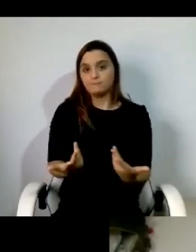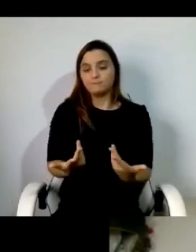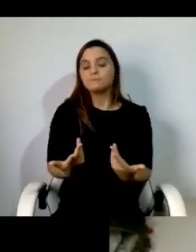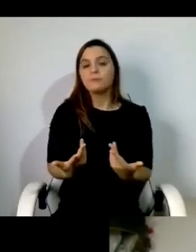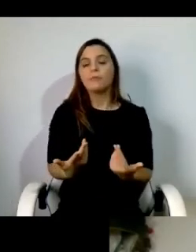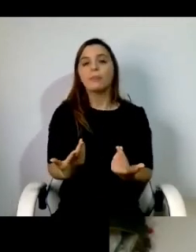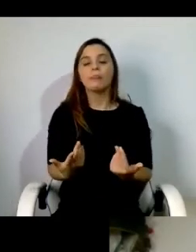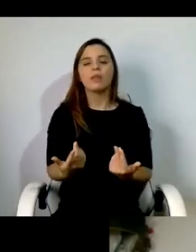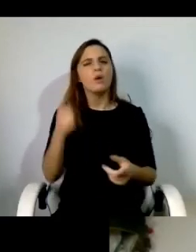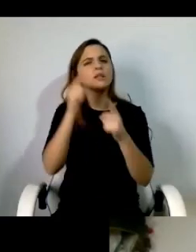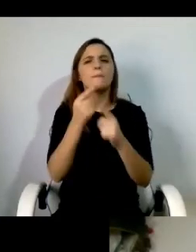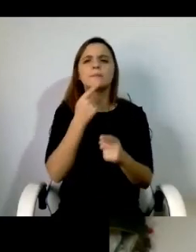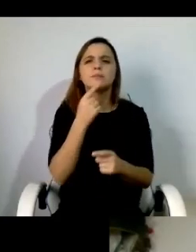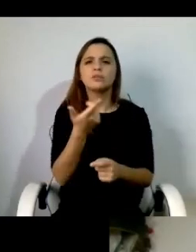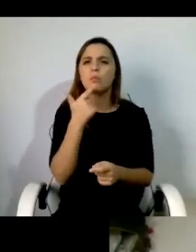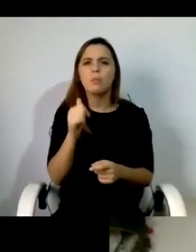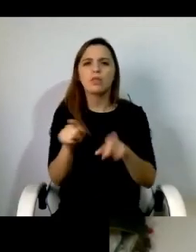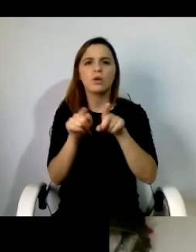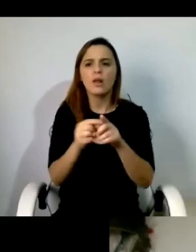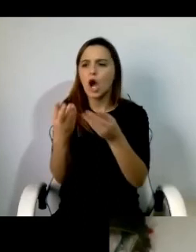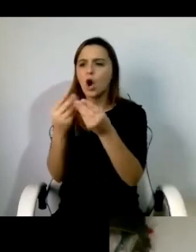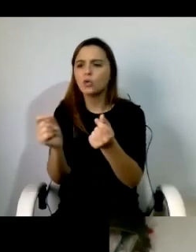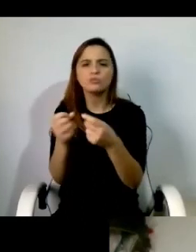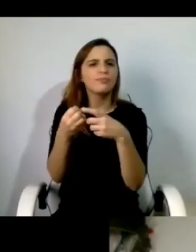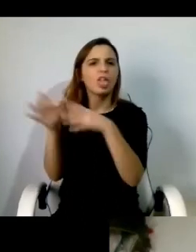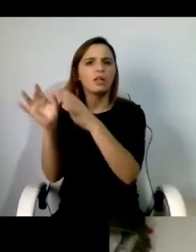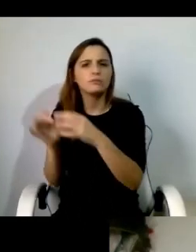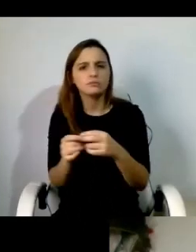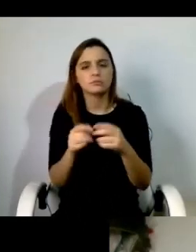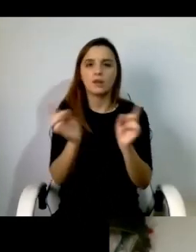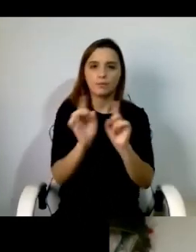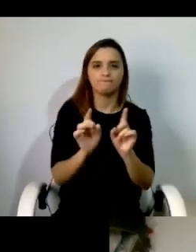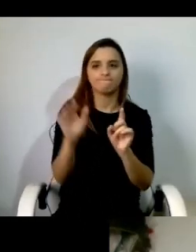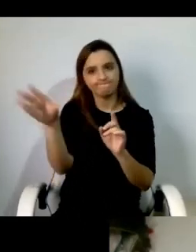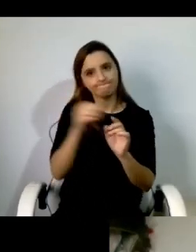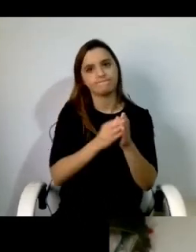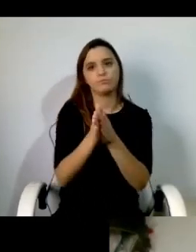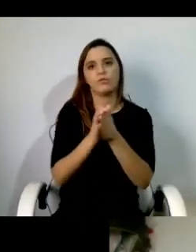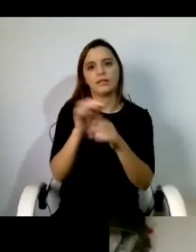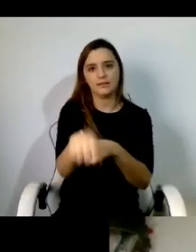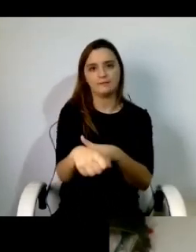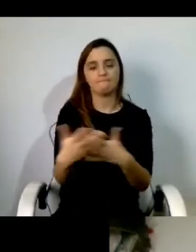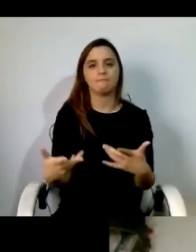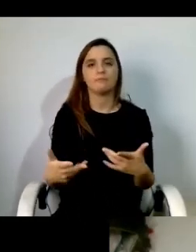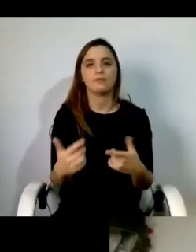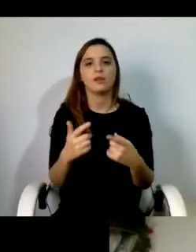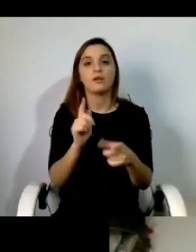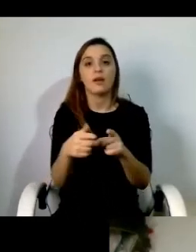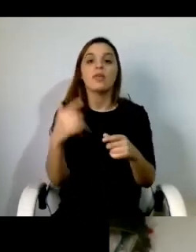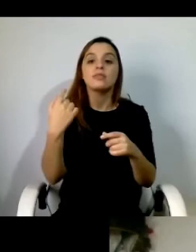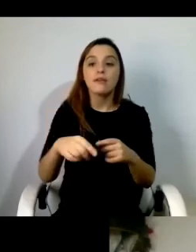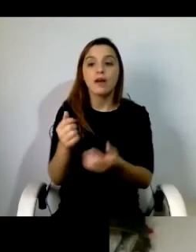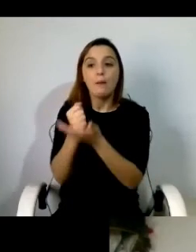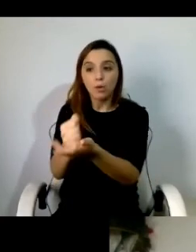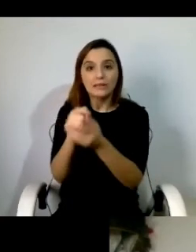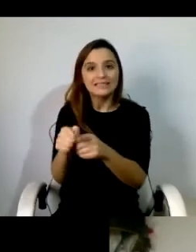percebermos que não podemos desperdiçar nenhum dos recursos que temos na comunidade a função é por isso especializar o apoio naquilo em que